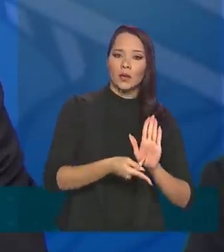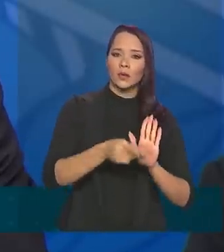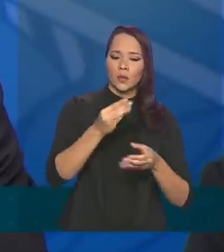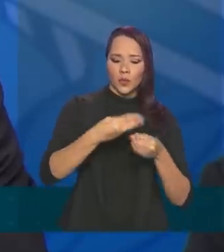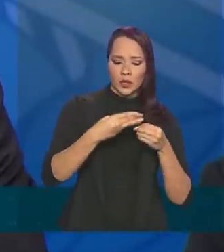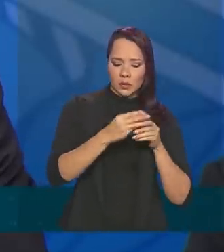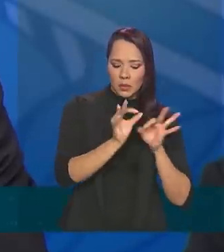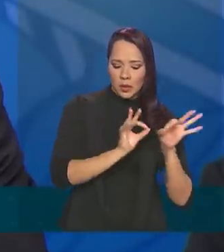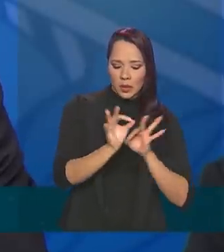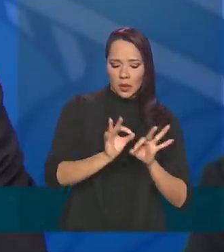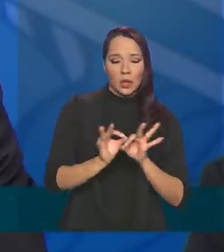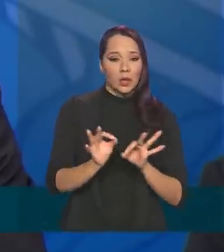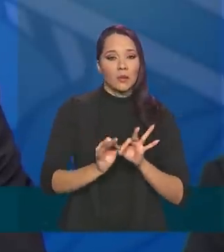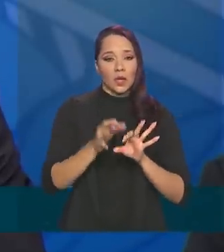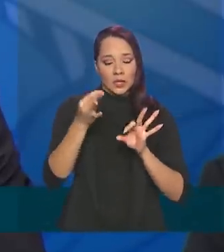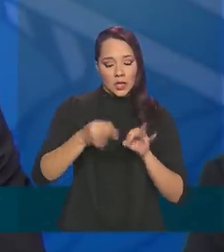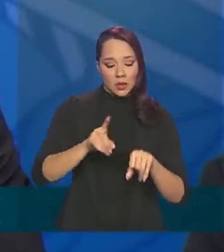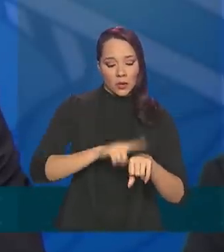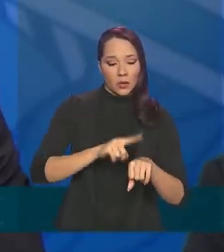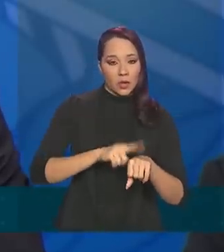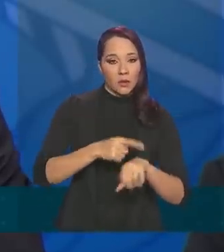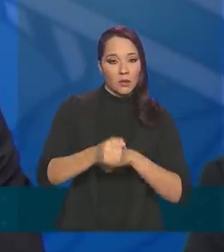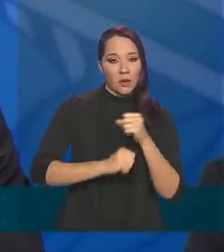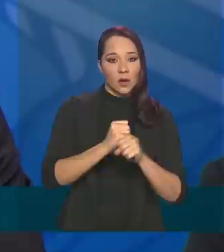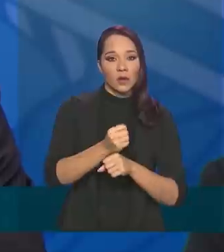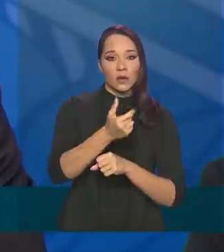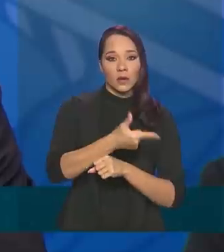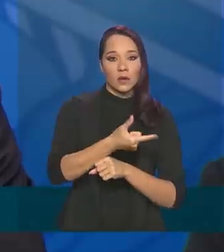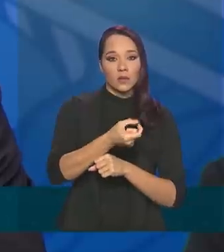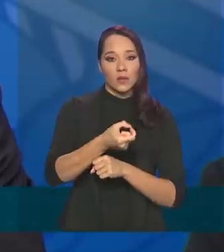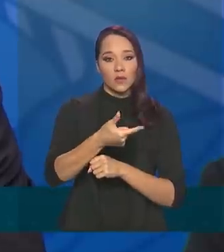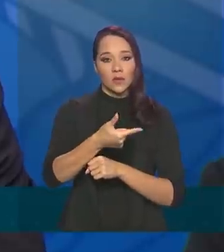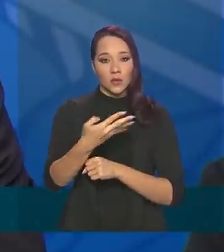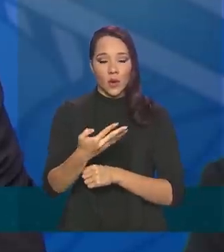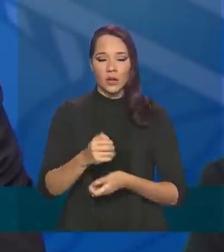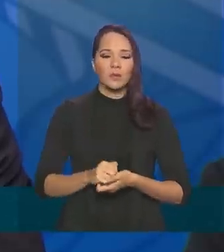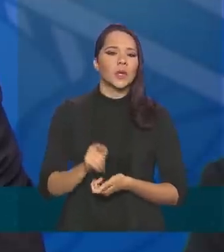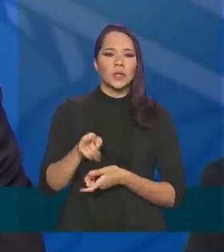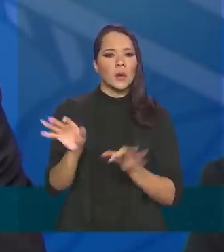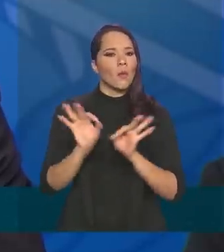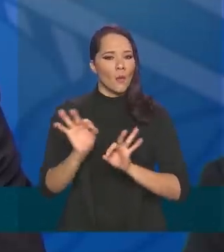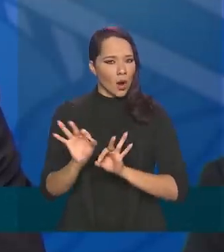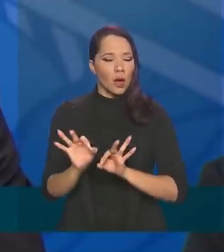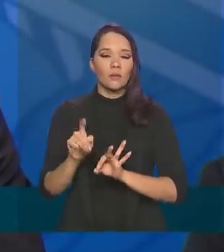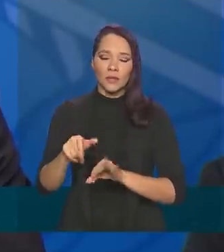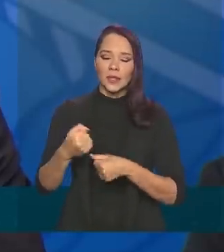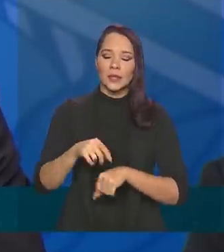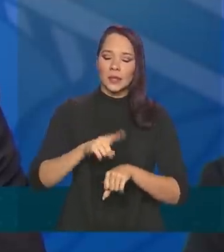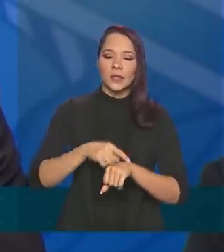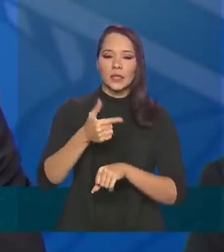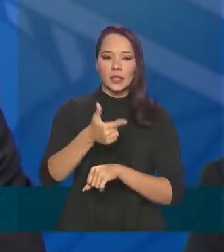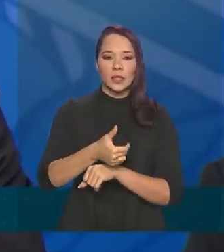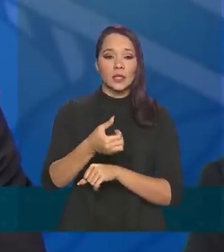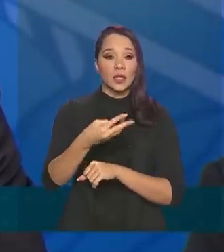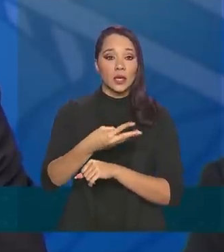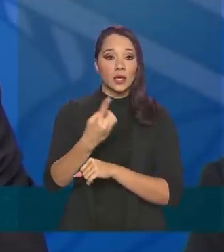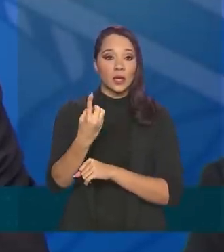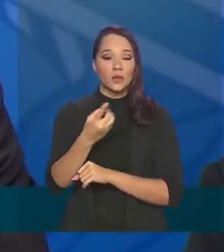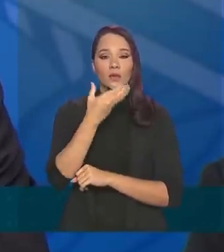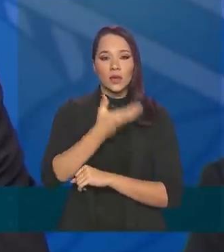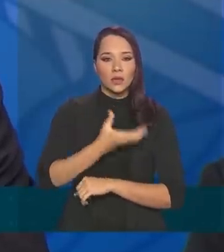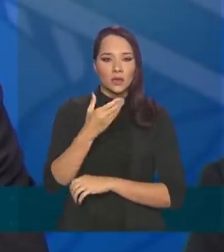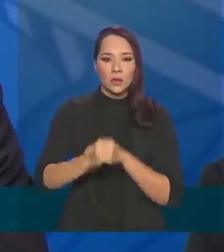de resíduos com prazo para 2024 e aqueles que não fizerem em 31 de 12 deste ano.